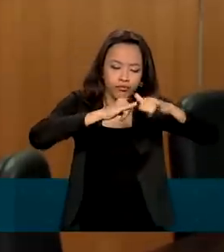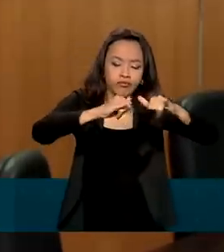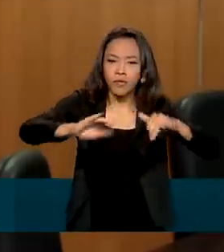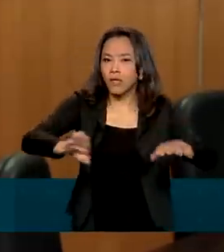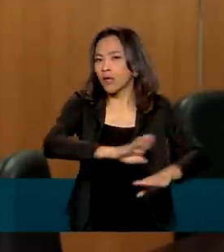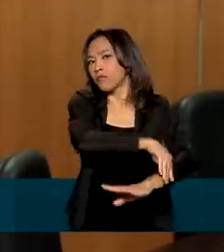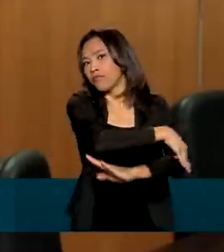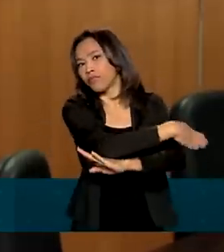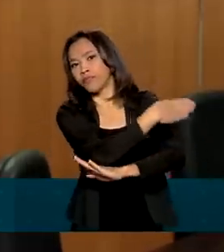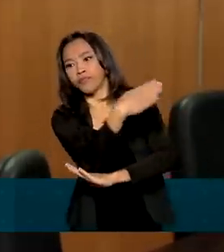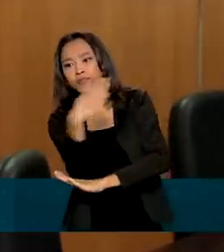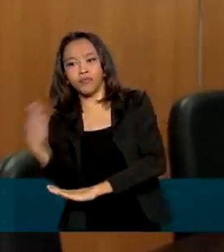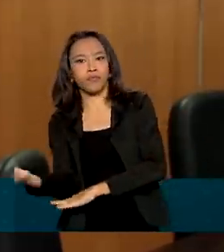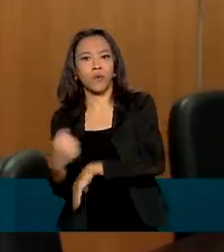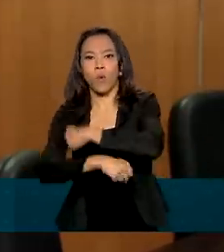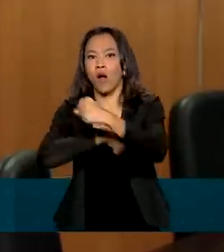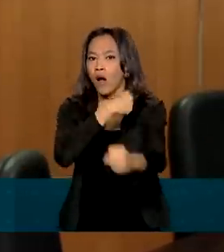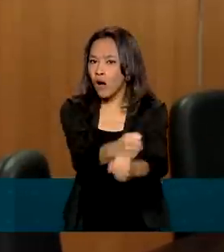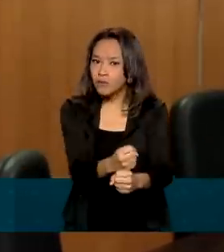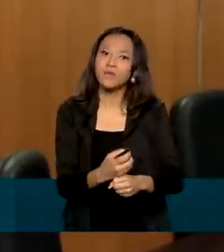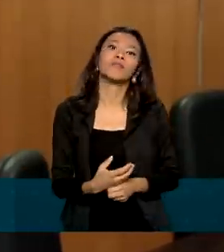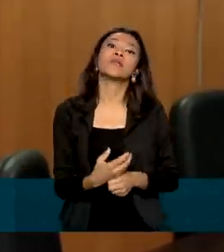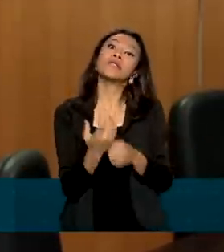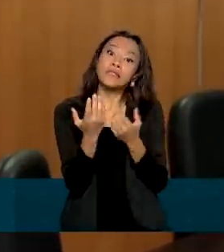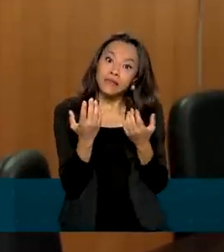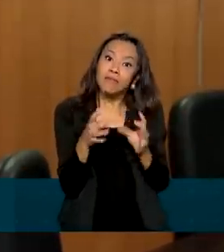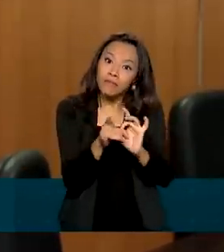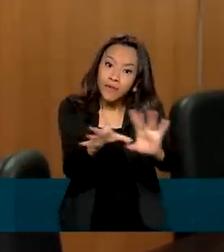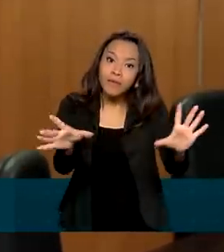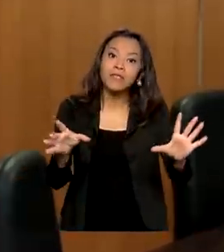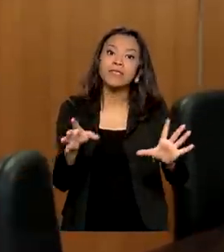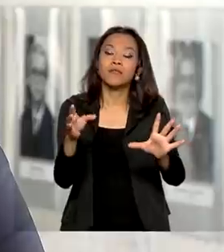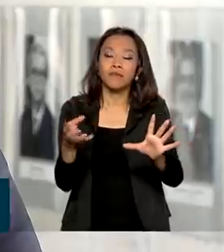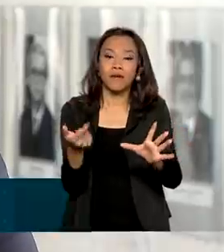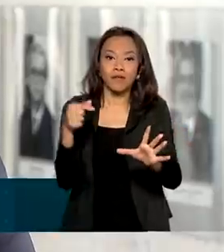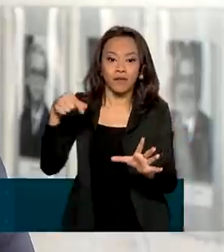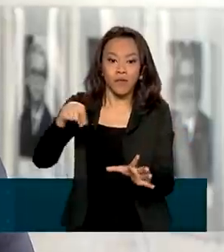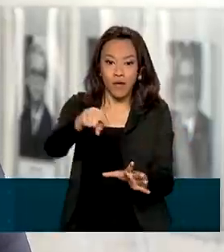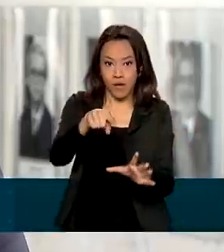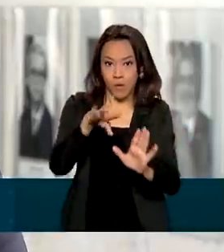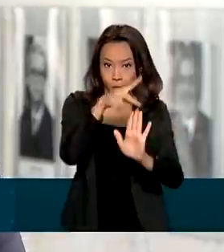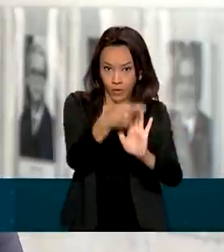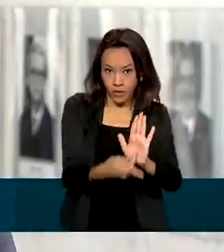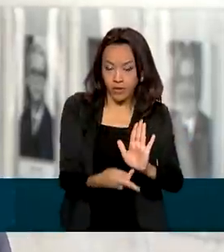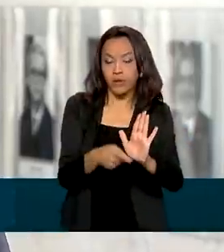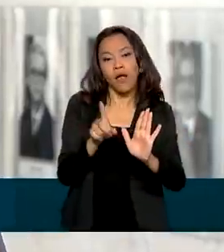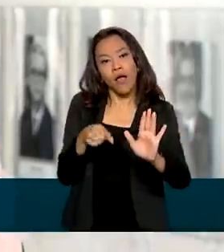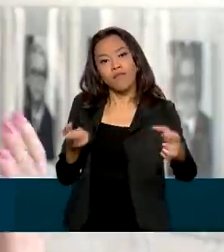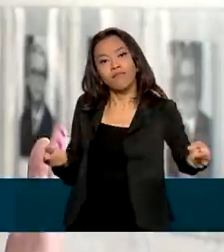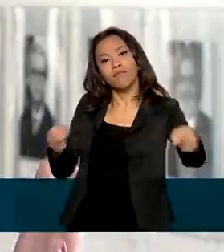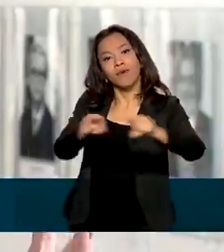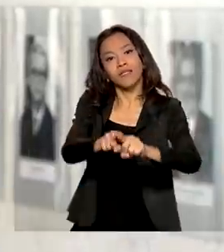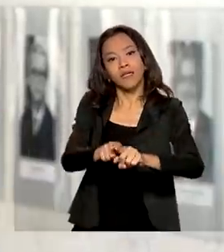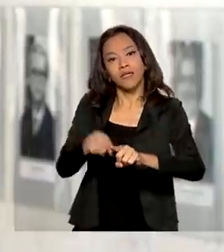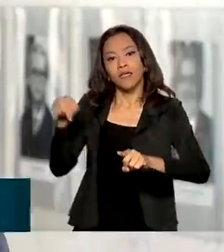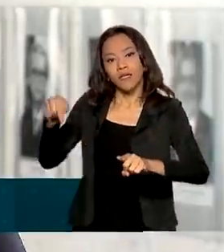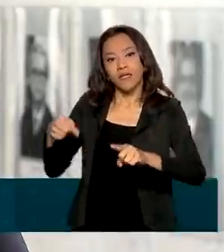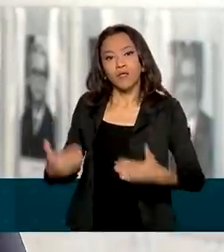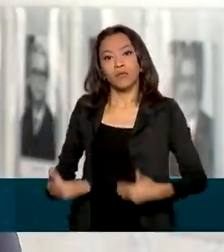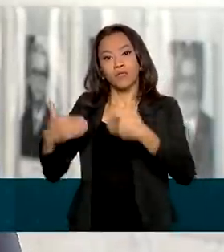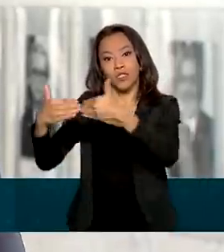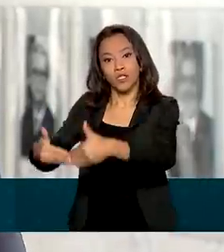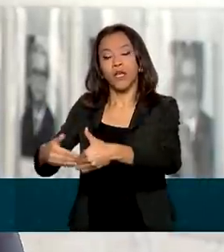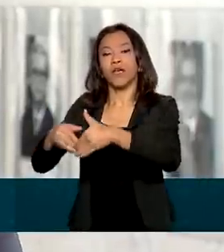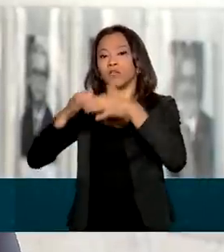permite que os sistemas sejam instalados junto das unidades consumidoras. O projeto é uma parceria do Ministério de Minas e Energia,